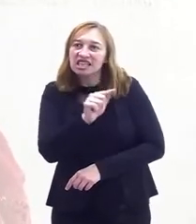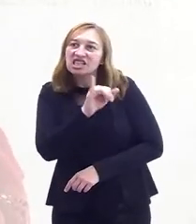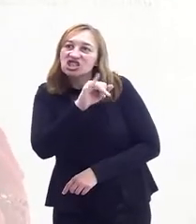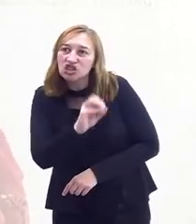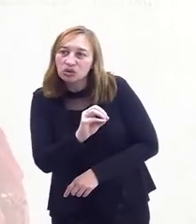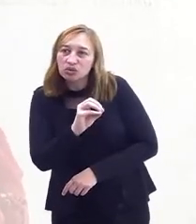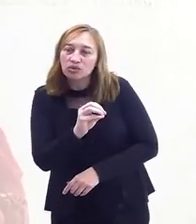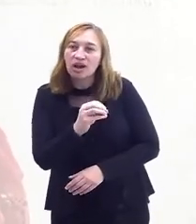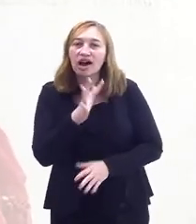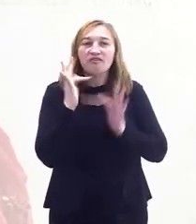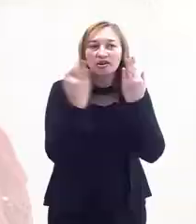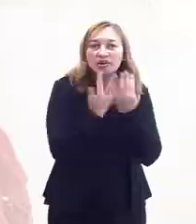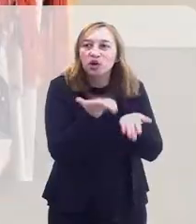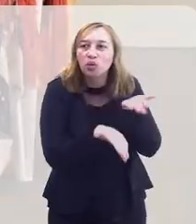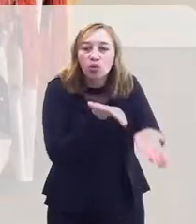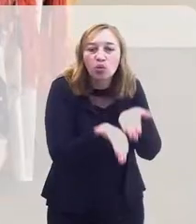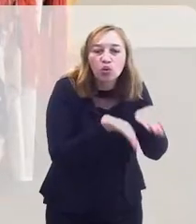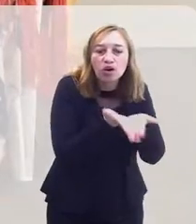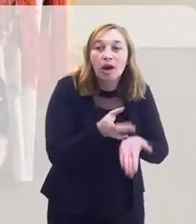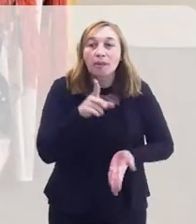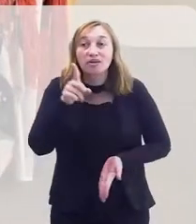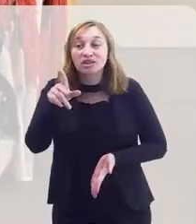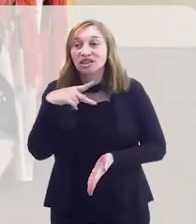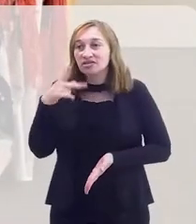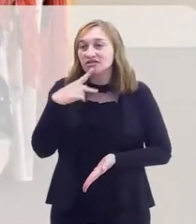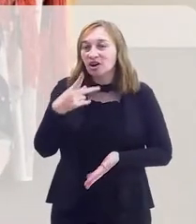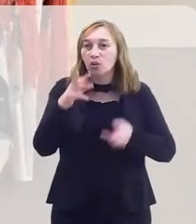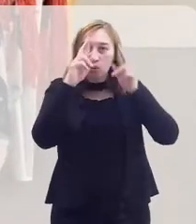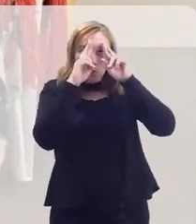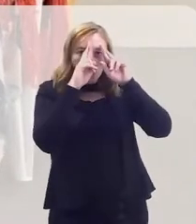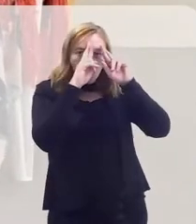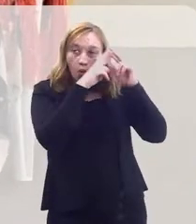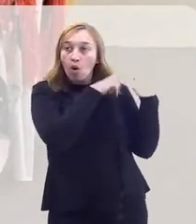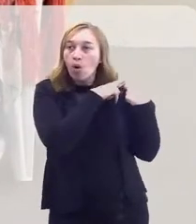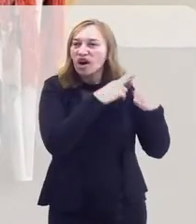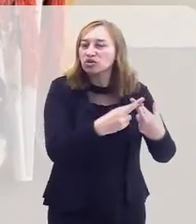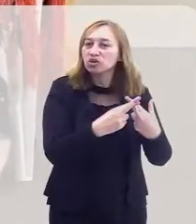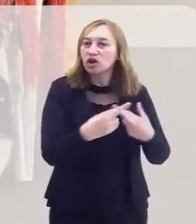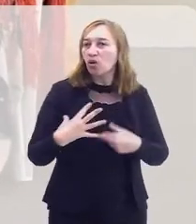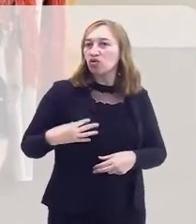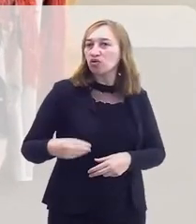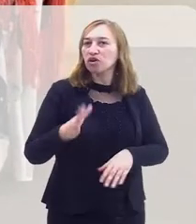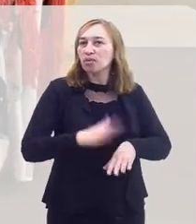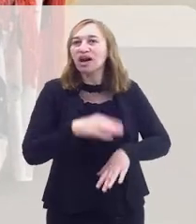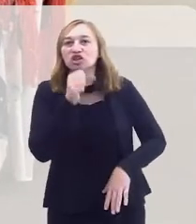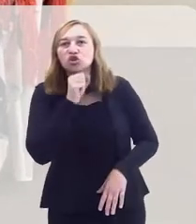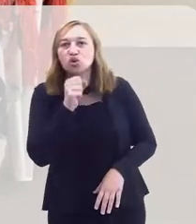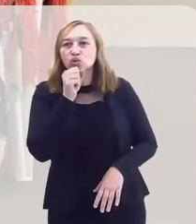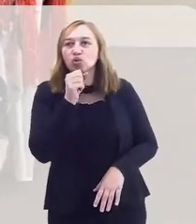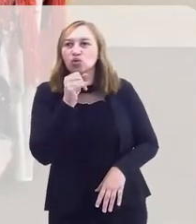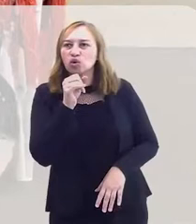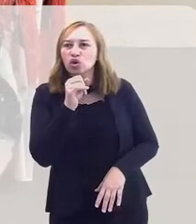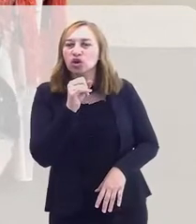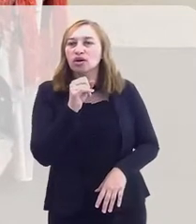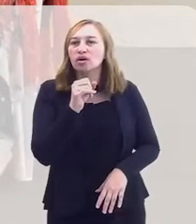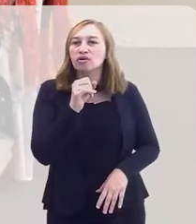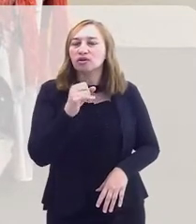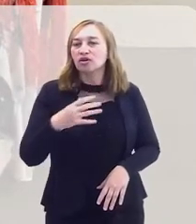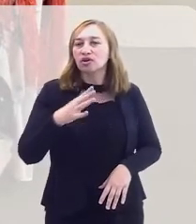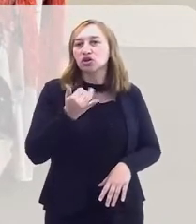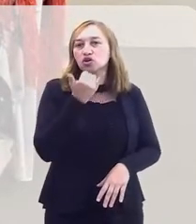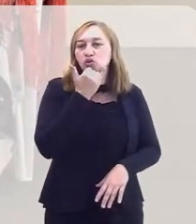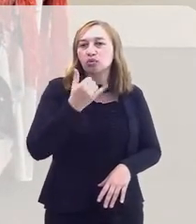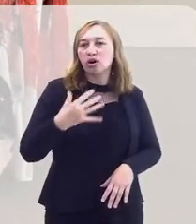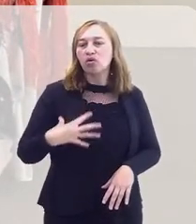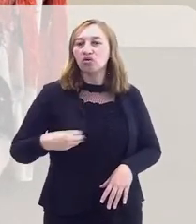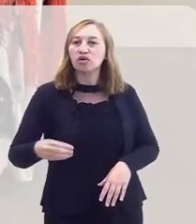asilo, porque a família cuida. Mas você me disse que o responsável é o filho mais novo em cuidar.